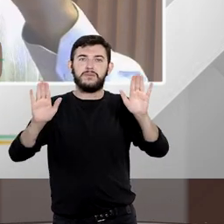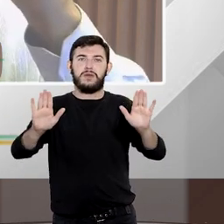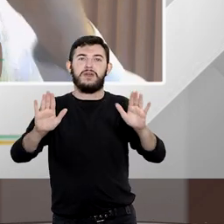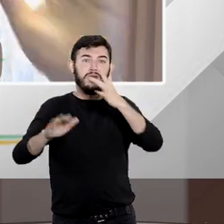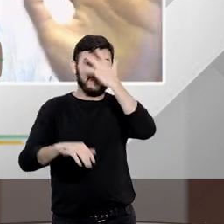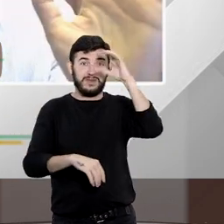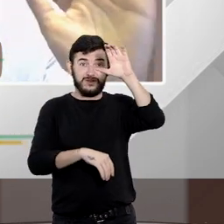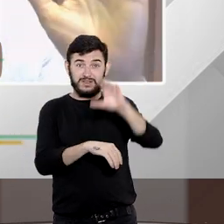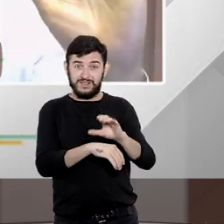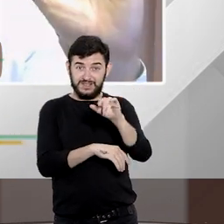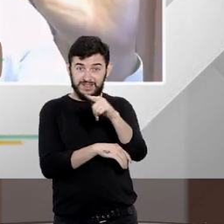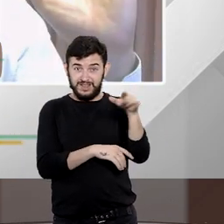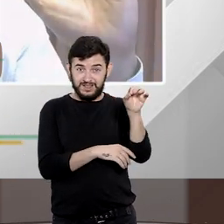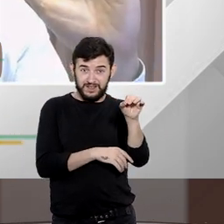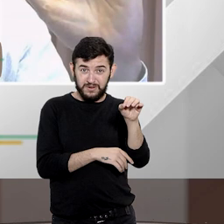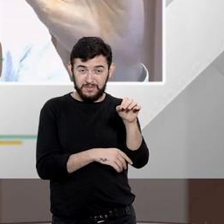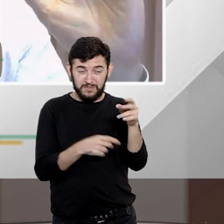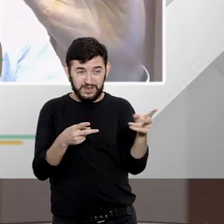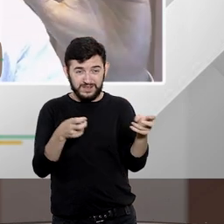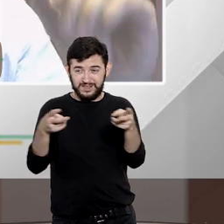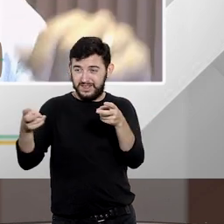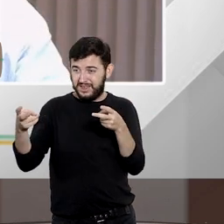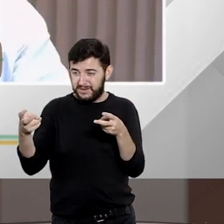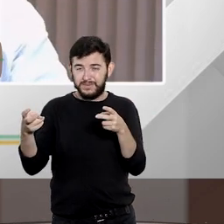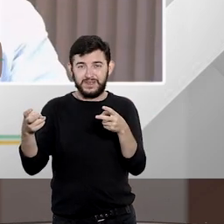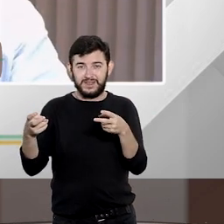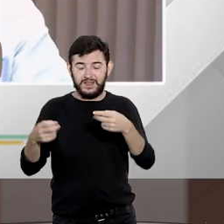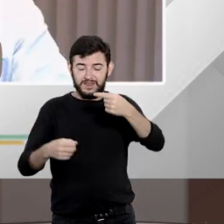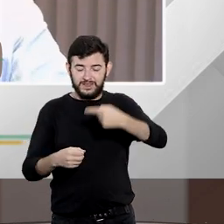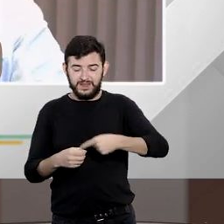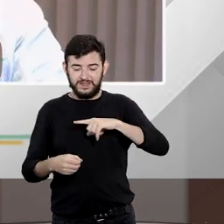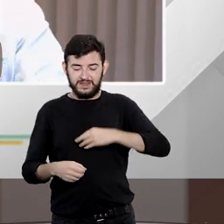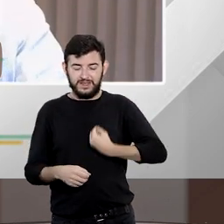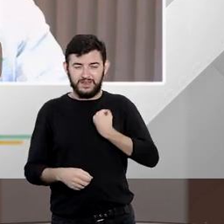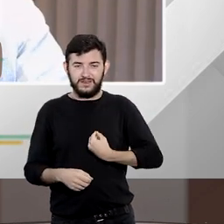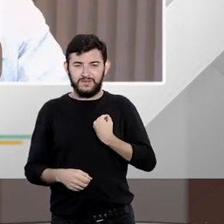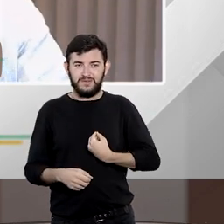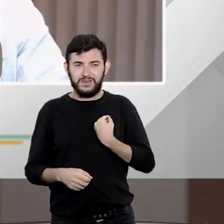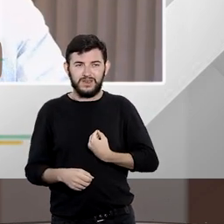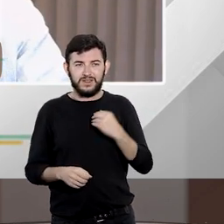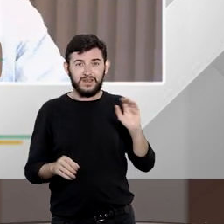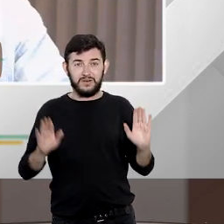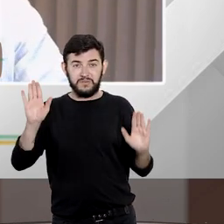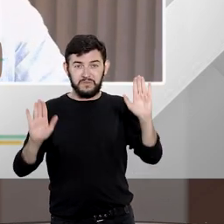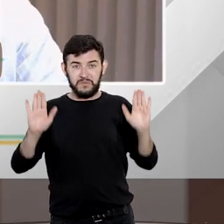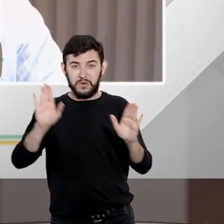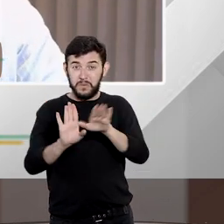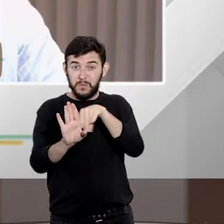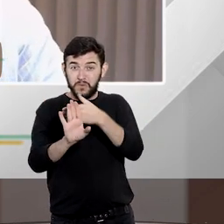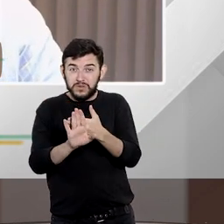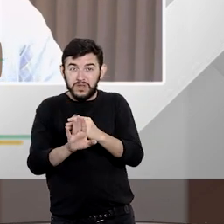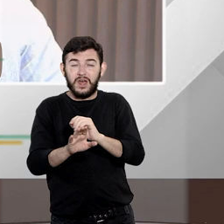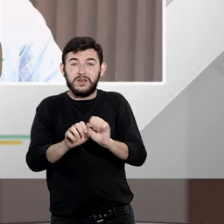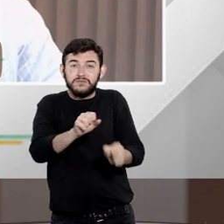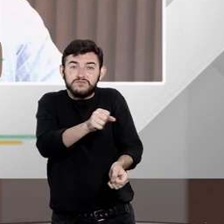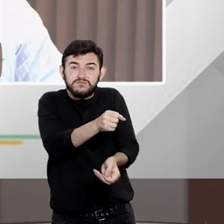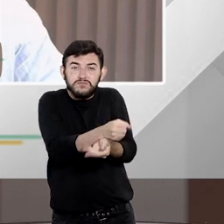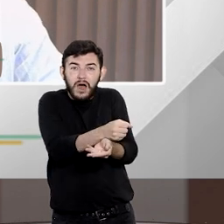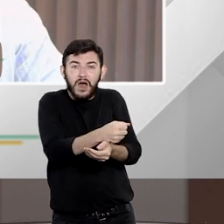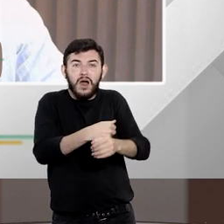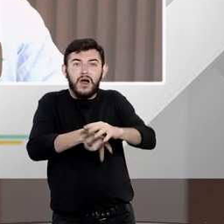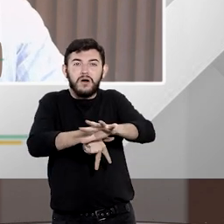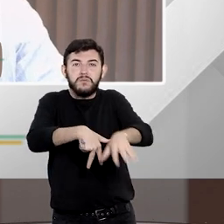ele verifica que tem um processo solicitatório que foi evado de um vício de corrupção ou de desvio de